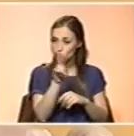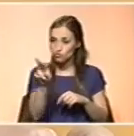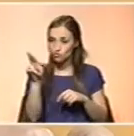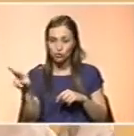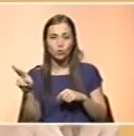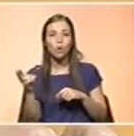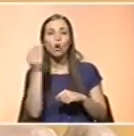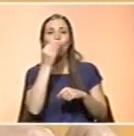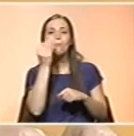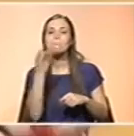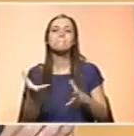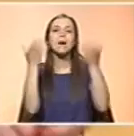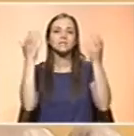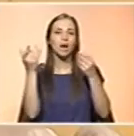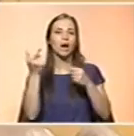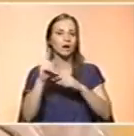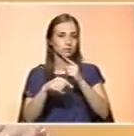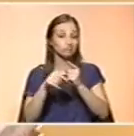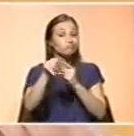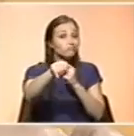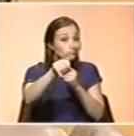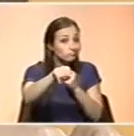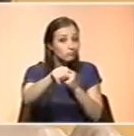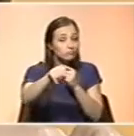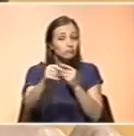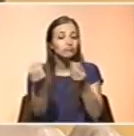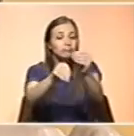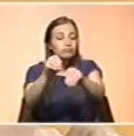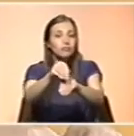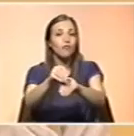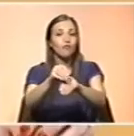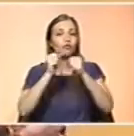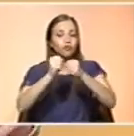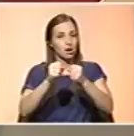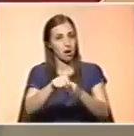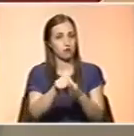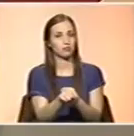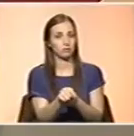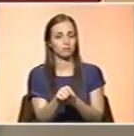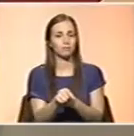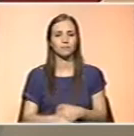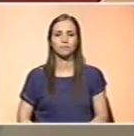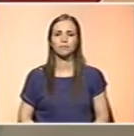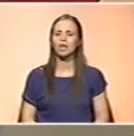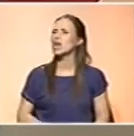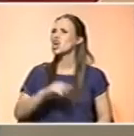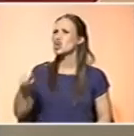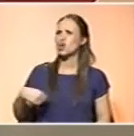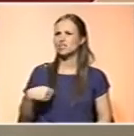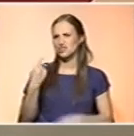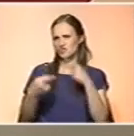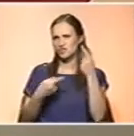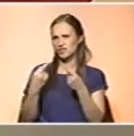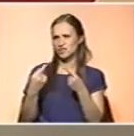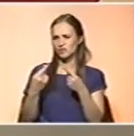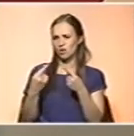que é mais consumido nesse país e é esse alimento que eles vão biofortificar. Nós estamos aqui, às vezes, um bocadinho num processo